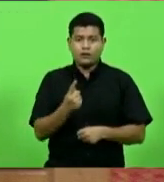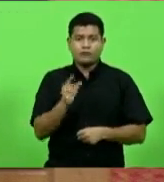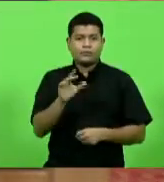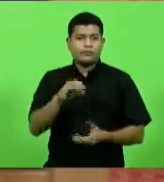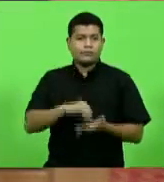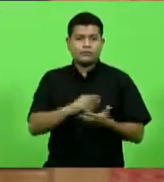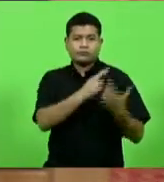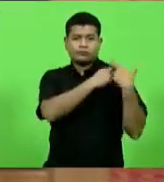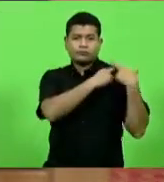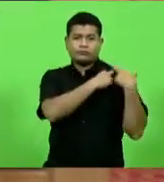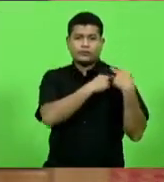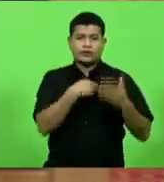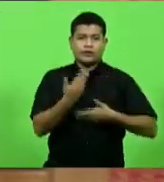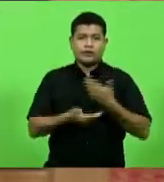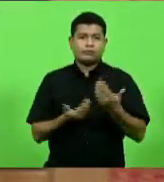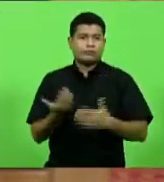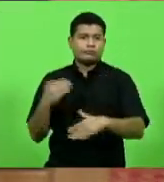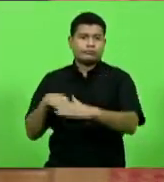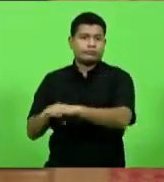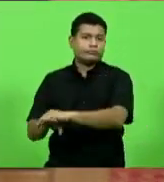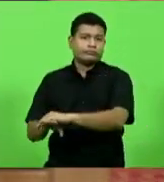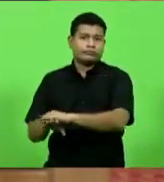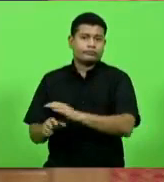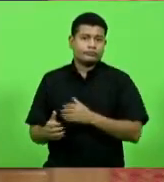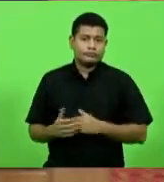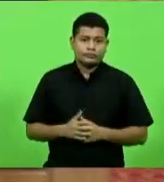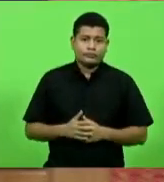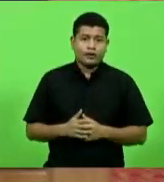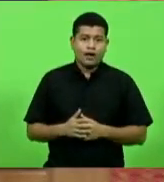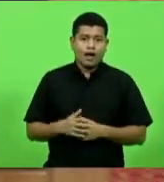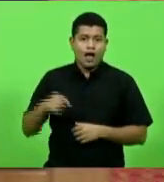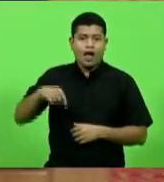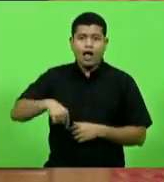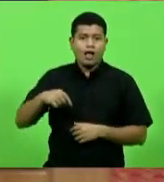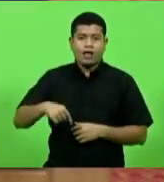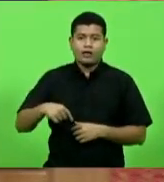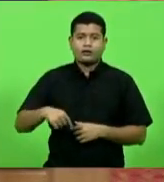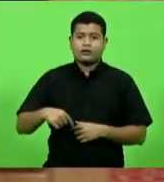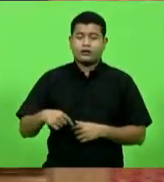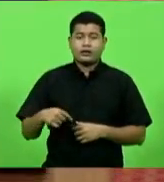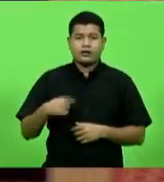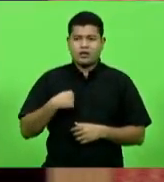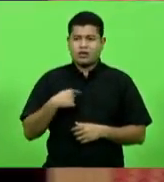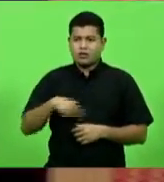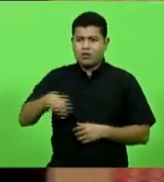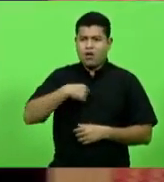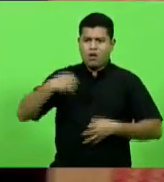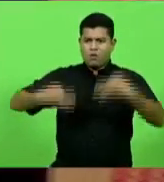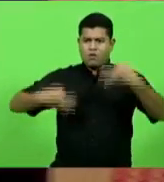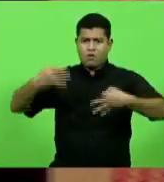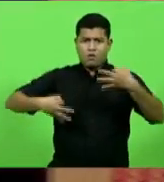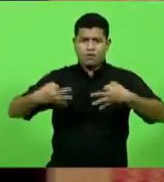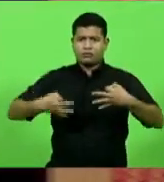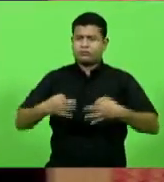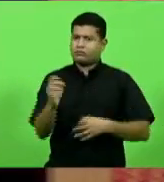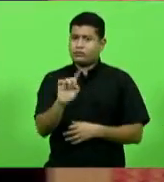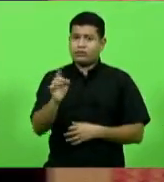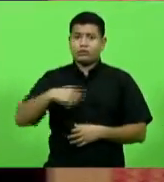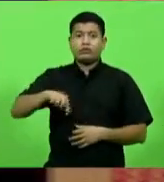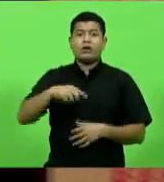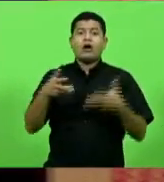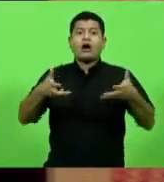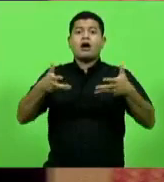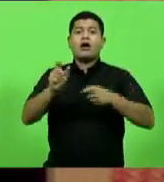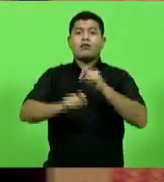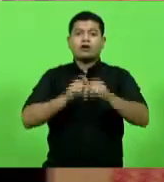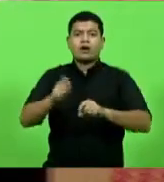depois foi arquivado. Ninguém aqui está fazendo pré-julgamento. Nós queremos que se tem